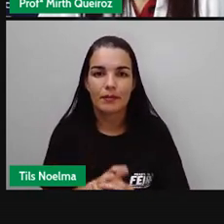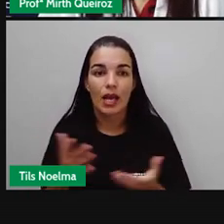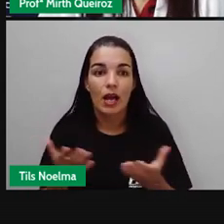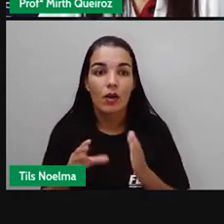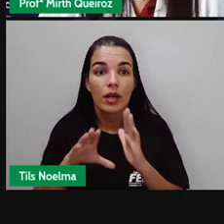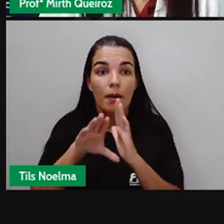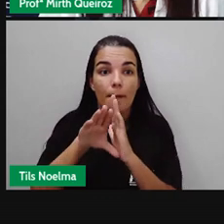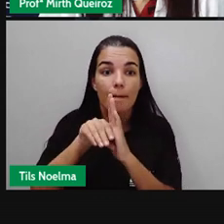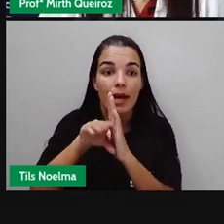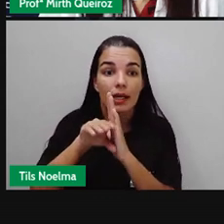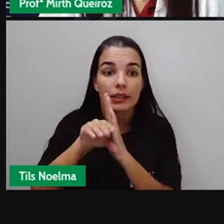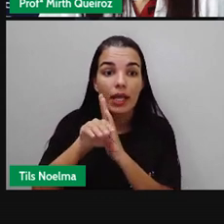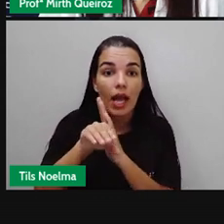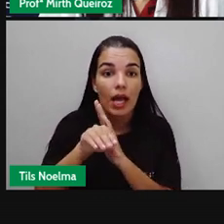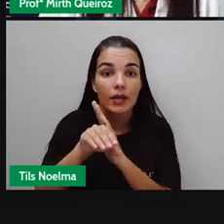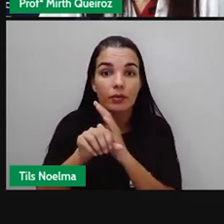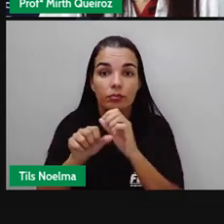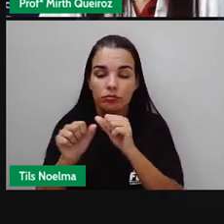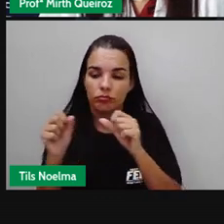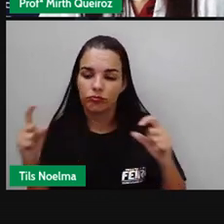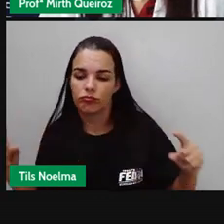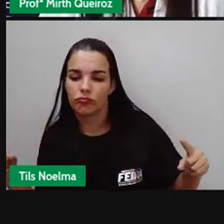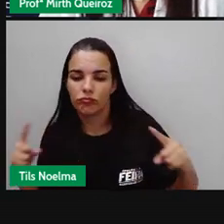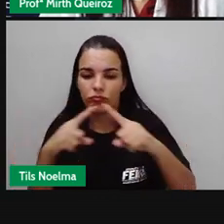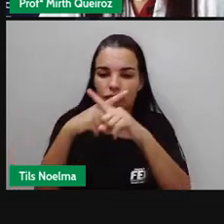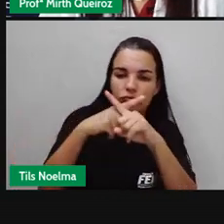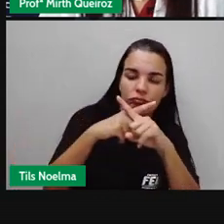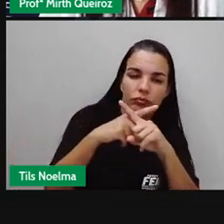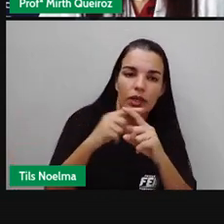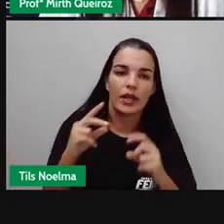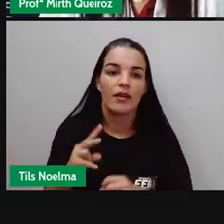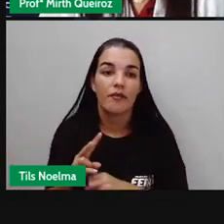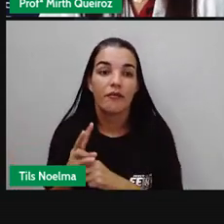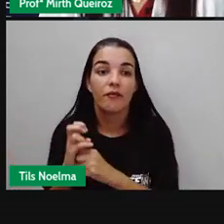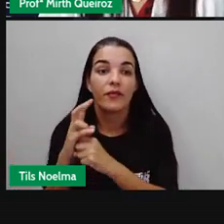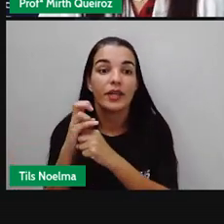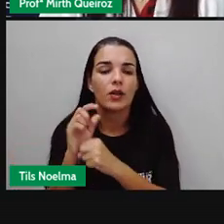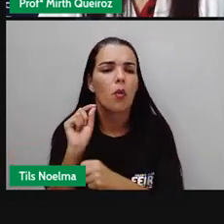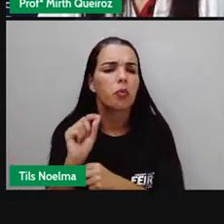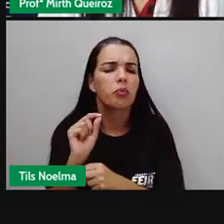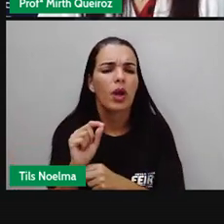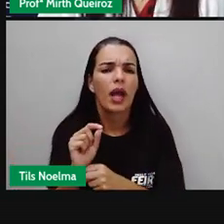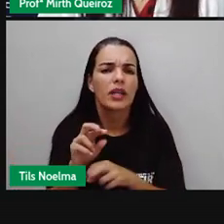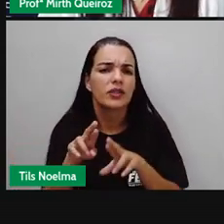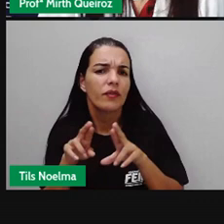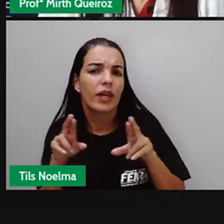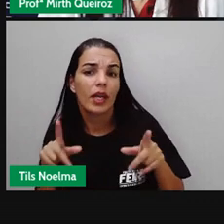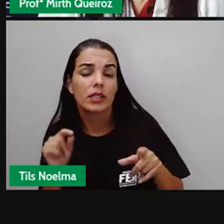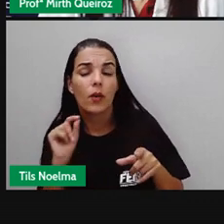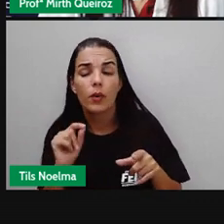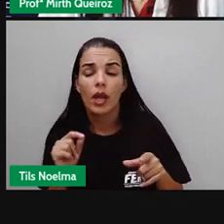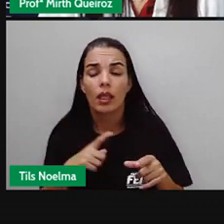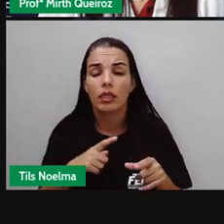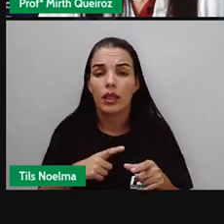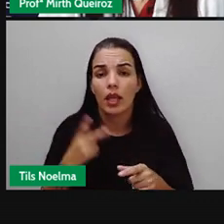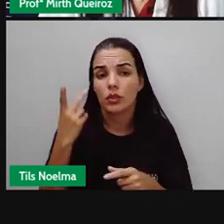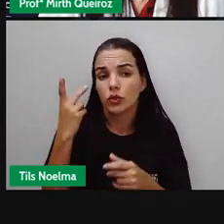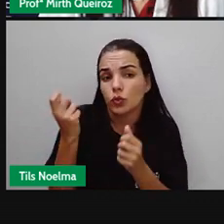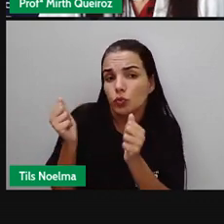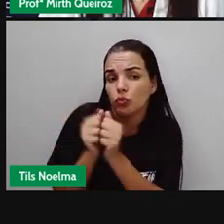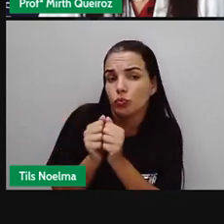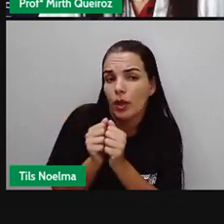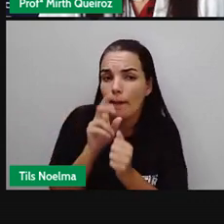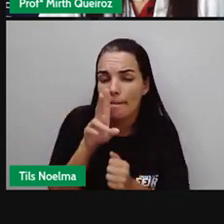Bactérias versus vírus. Então, qual a diferença, o que elas têm em comum, né? No caso das bactérias, geralmente,